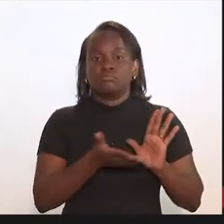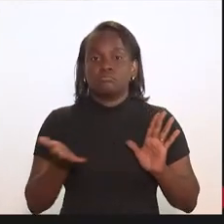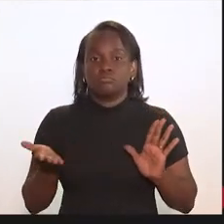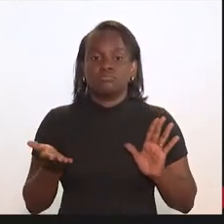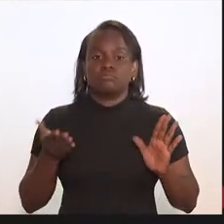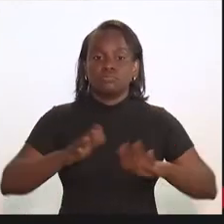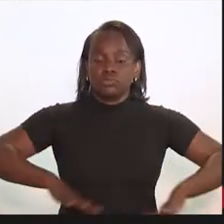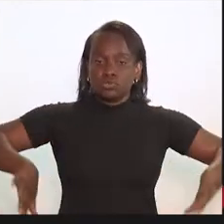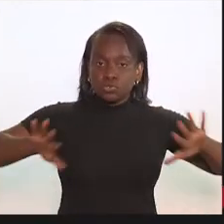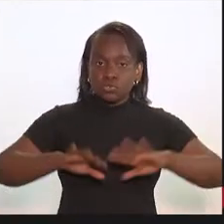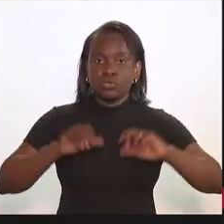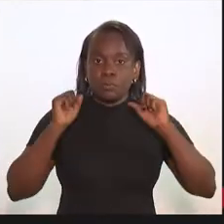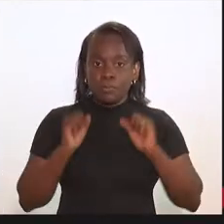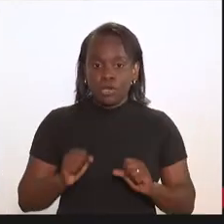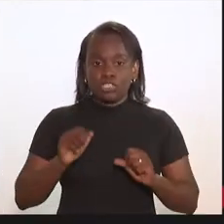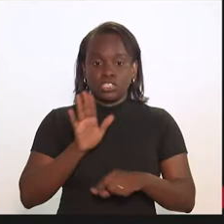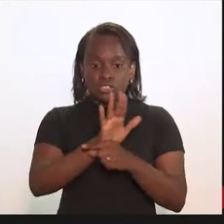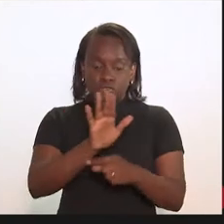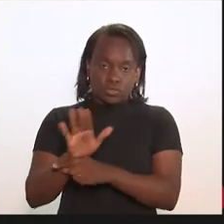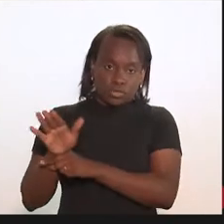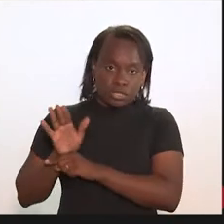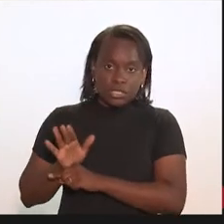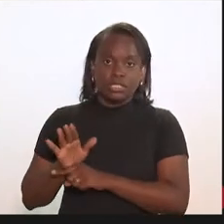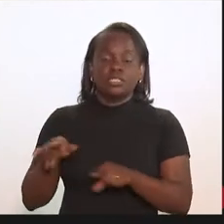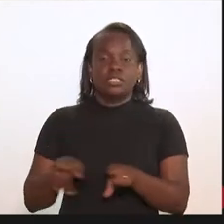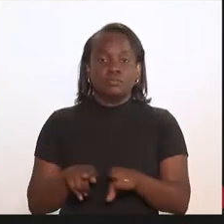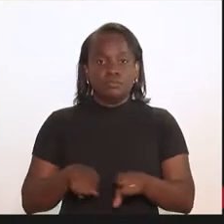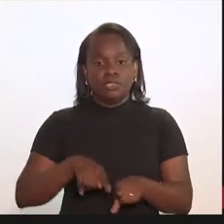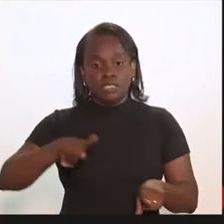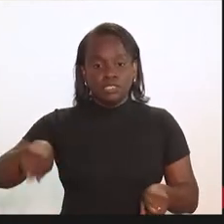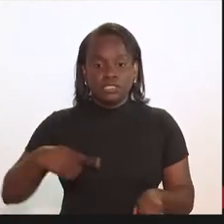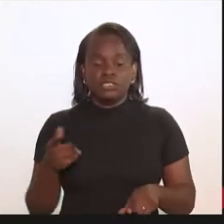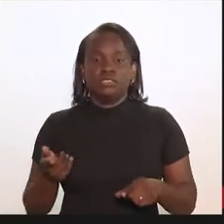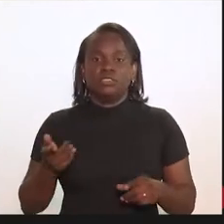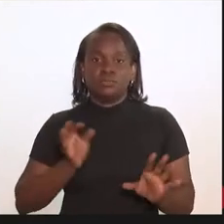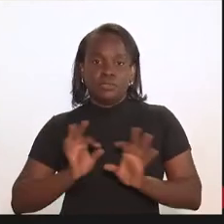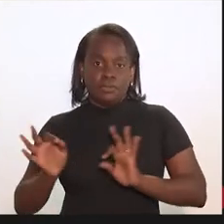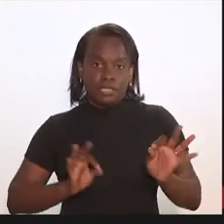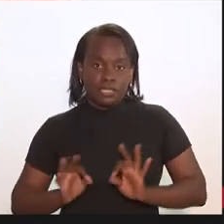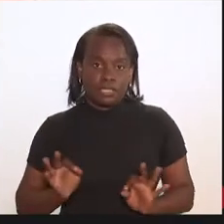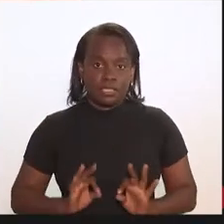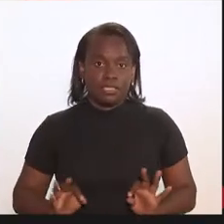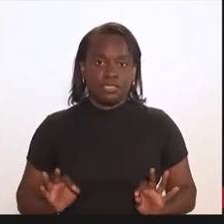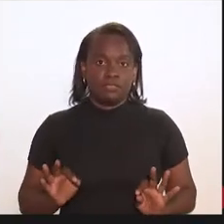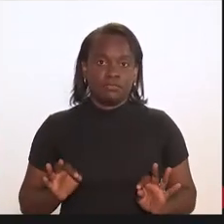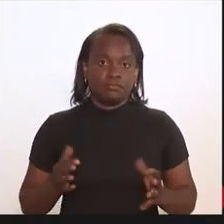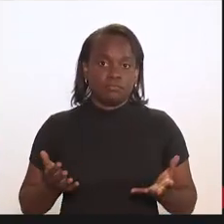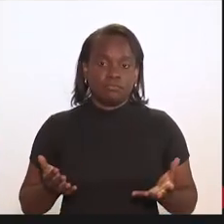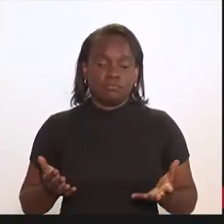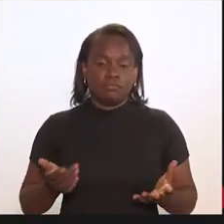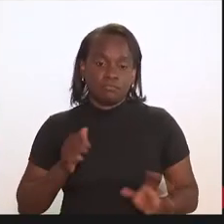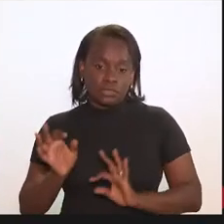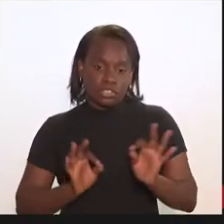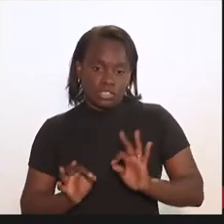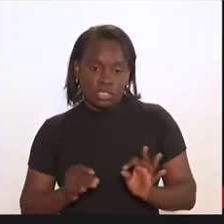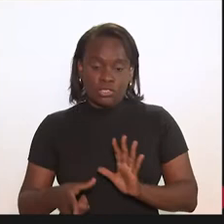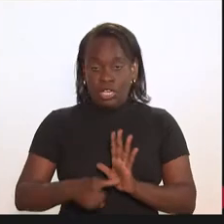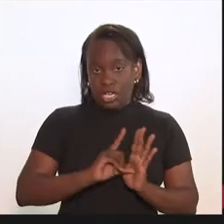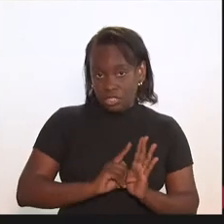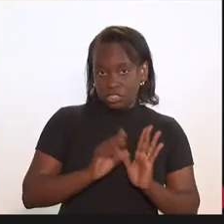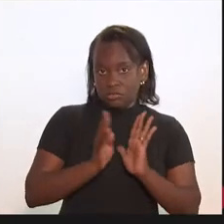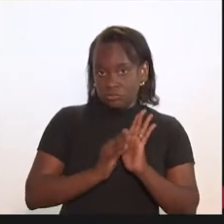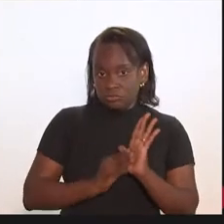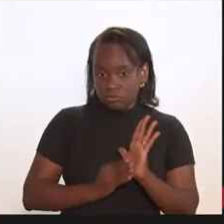para que todos possam contribuir e a gente elaborar, então, um projeto